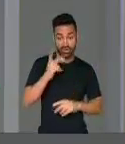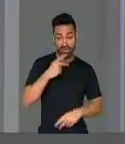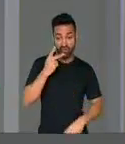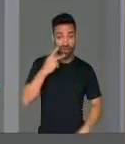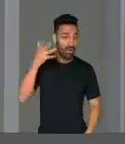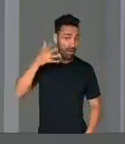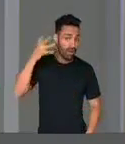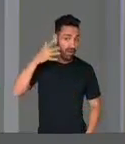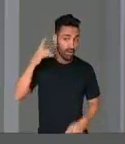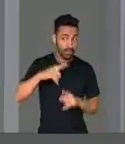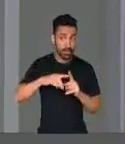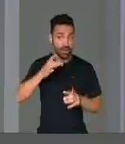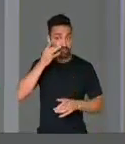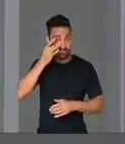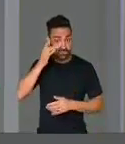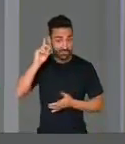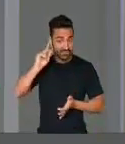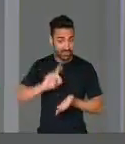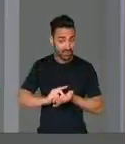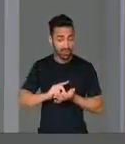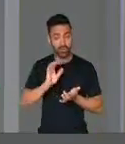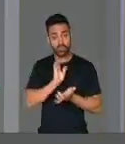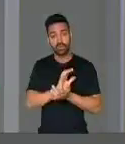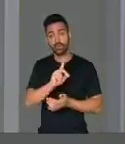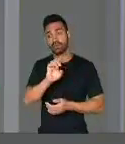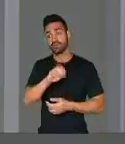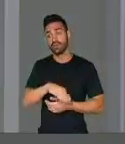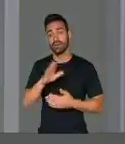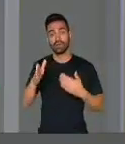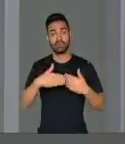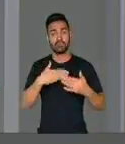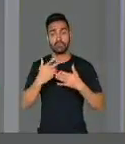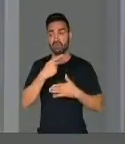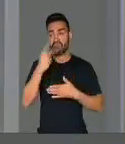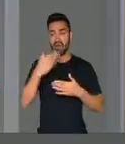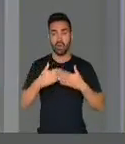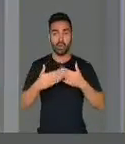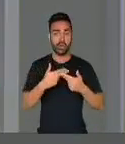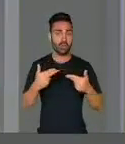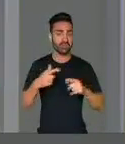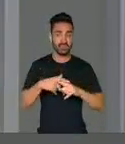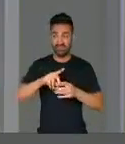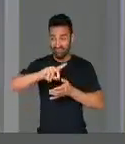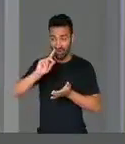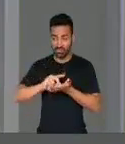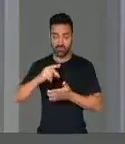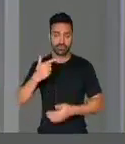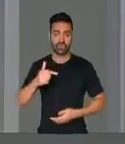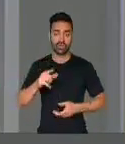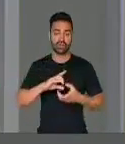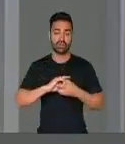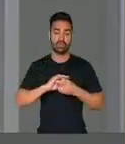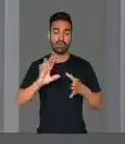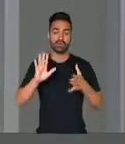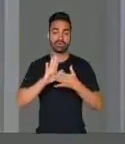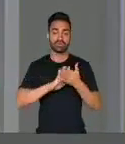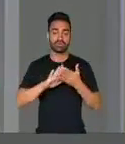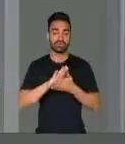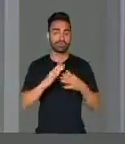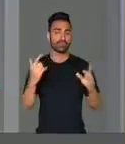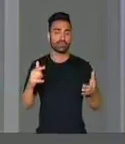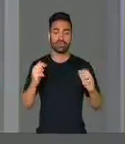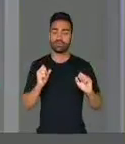tribuna, porque é democrático, aqui cada um fala o que quer, o que bem entende, mas no entanto, não se tem uma